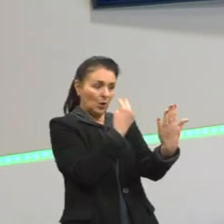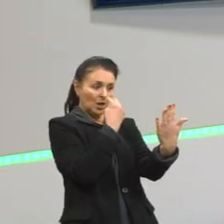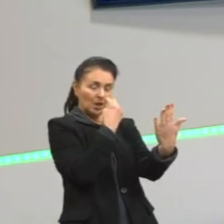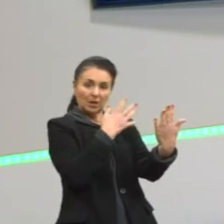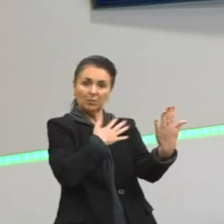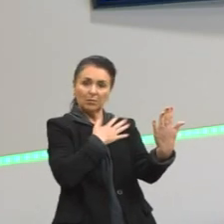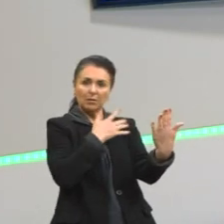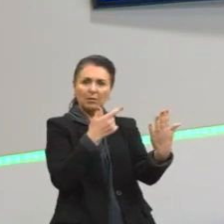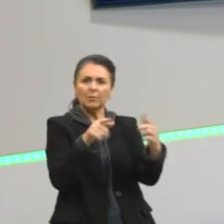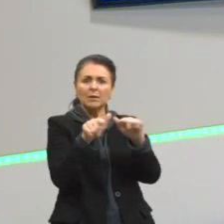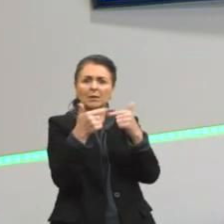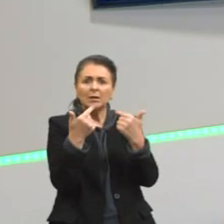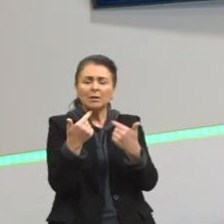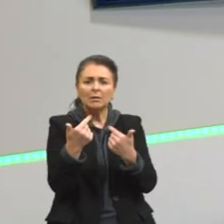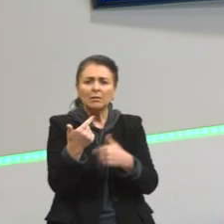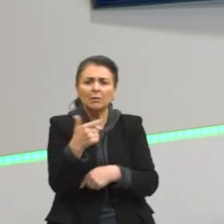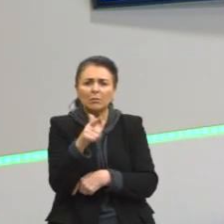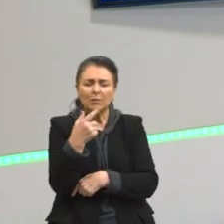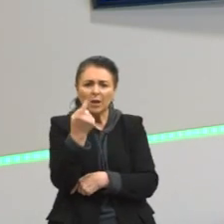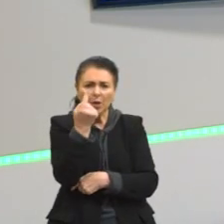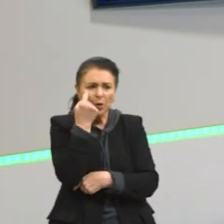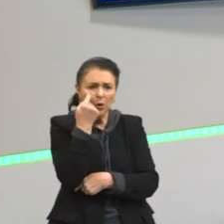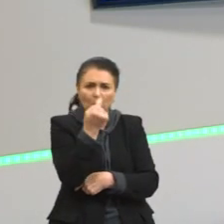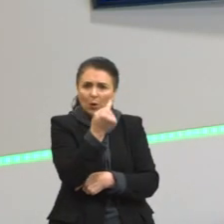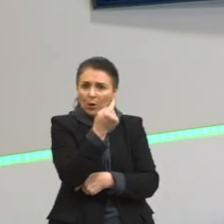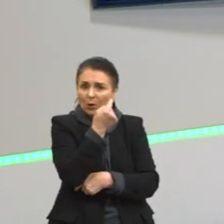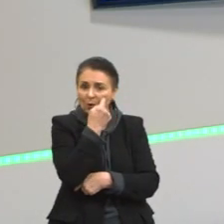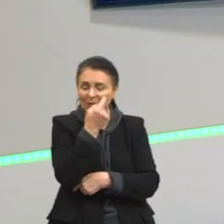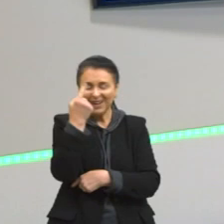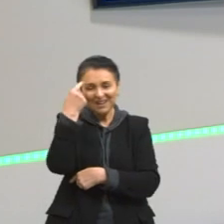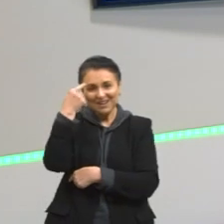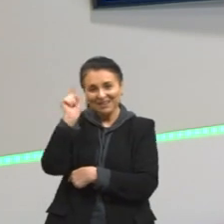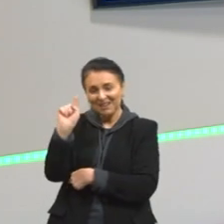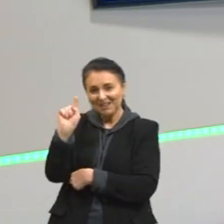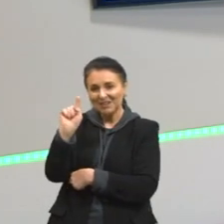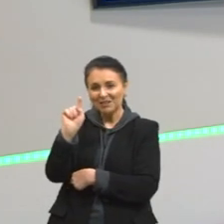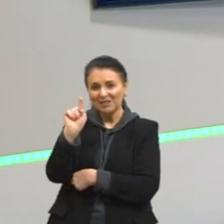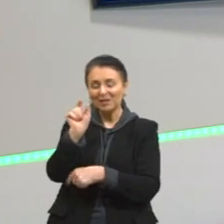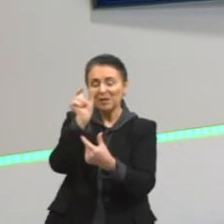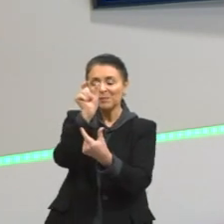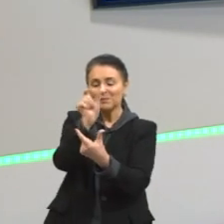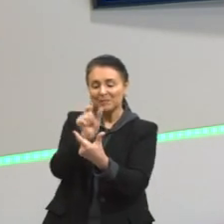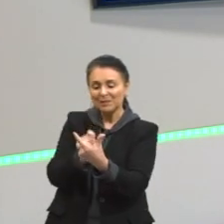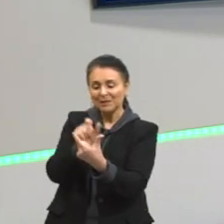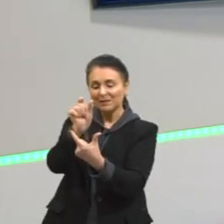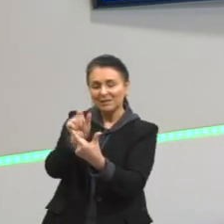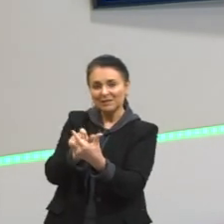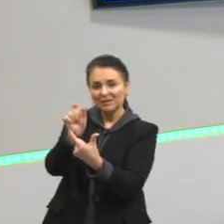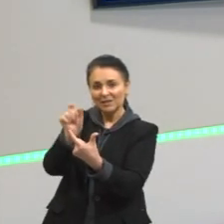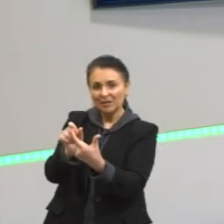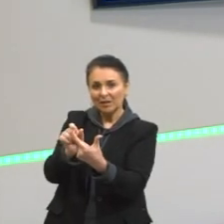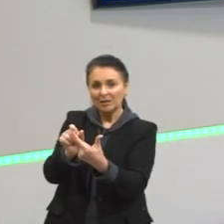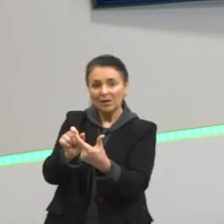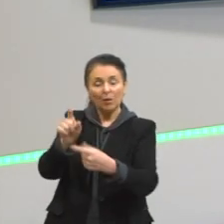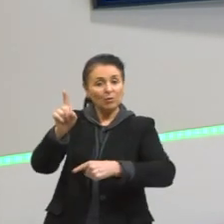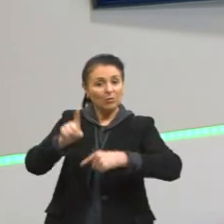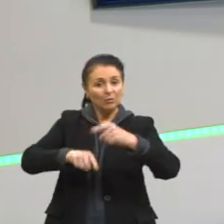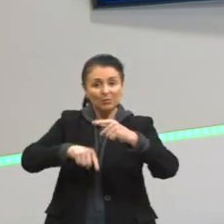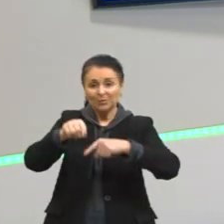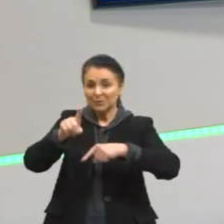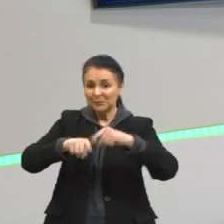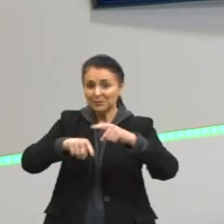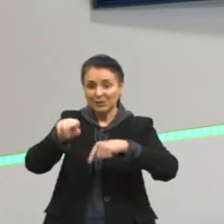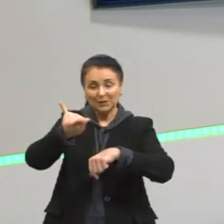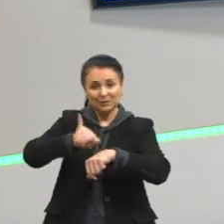e por isso ele não está olhando. Essa ideia aí é a ideia da personificação ou da prosopopeia.